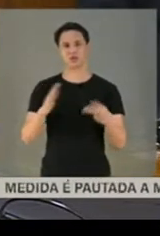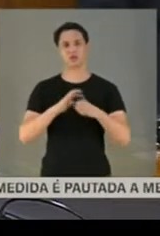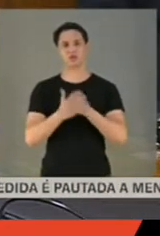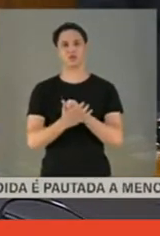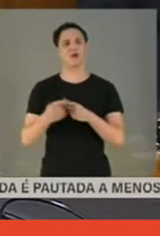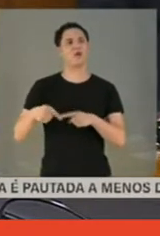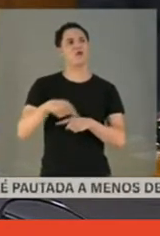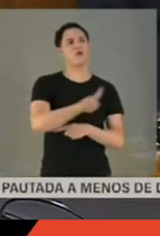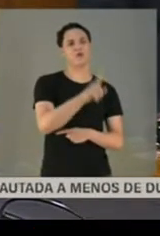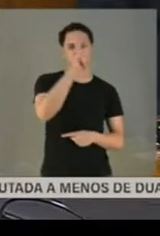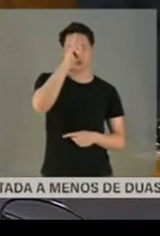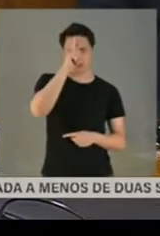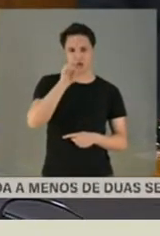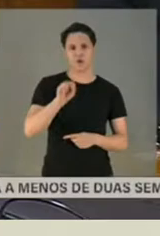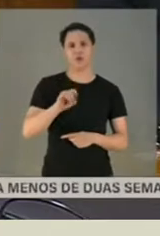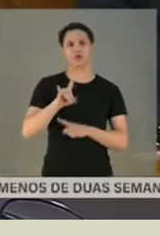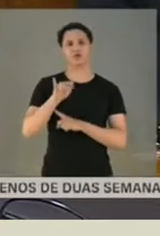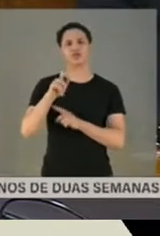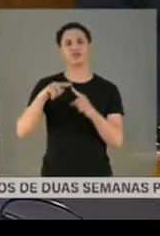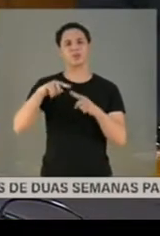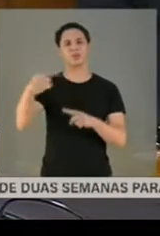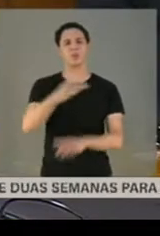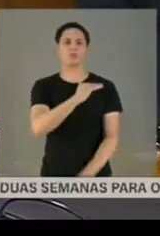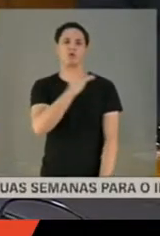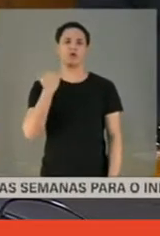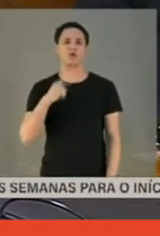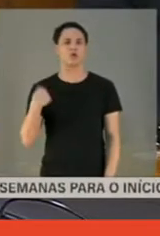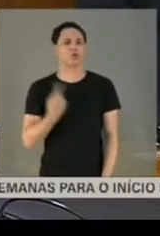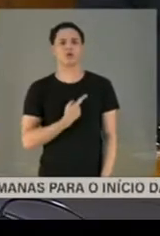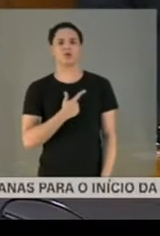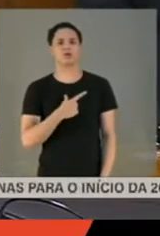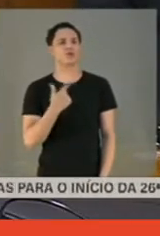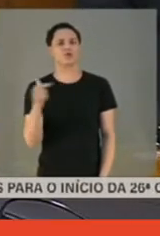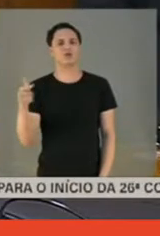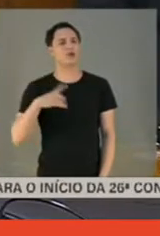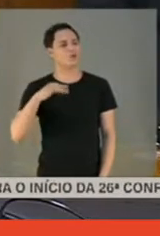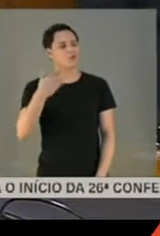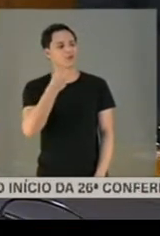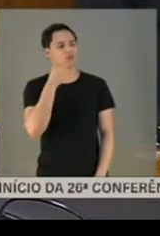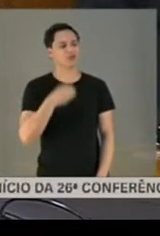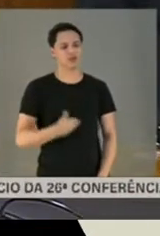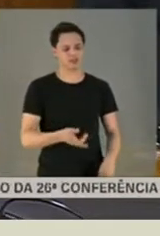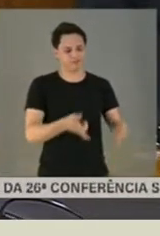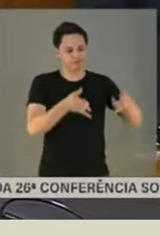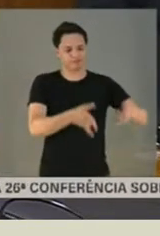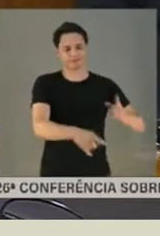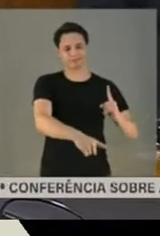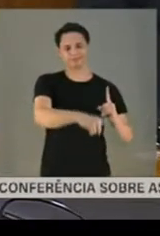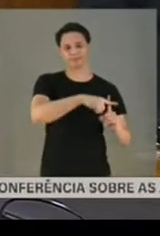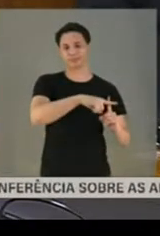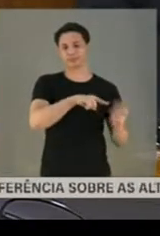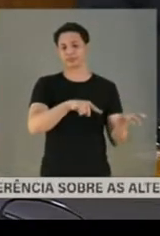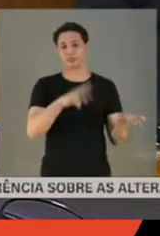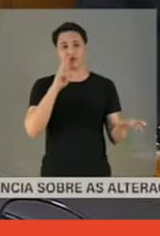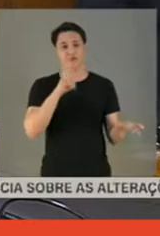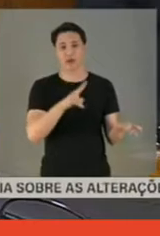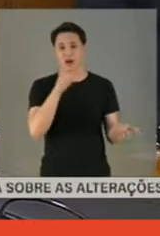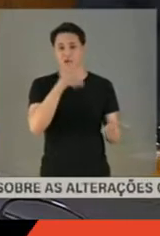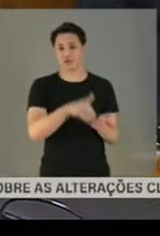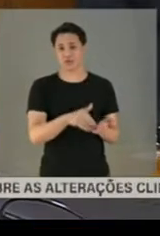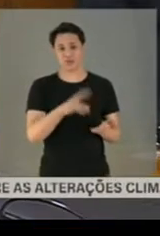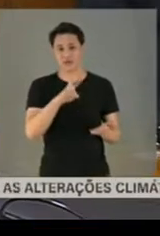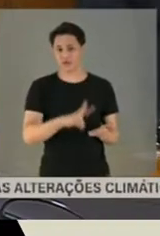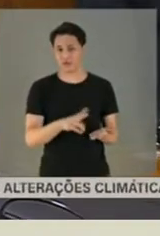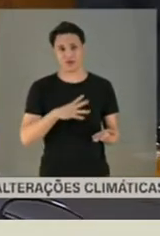dias estava falecido. Nós não tivemos oportunidade, assim como os outros também, de vê-lo e nem sequer